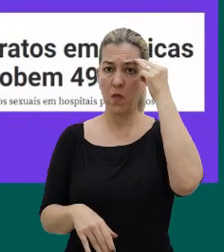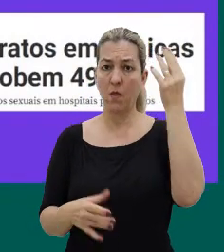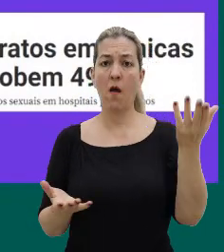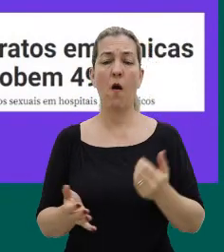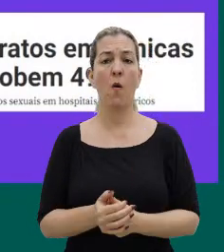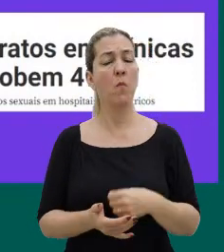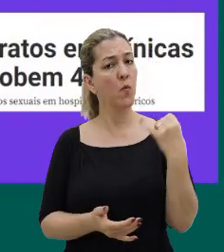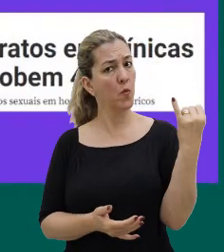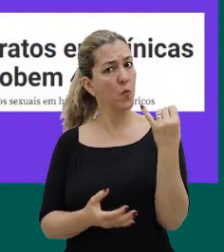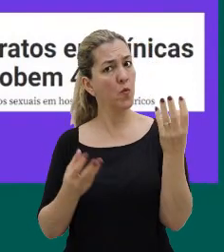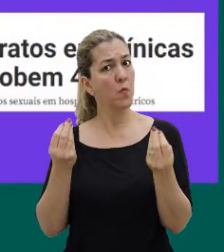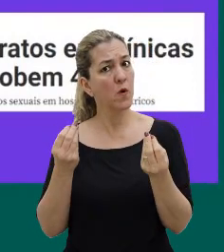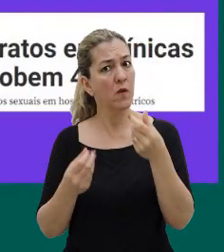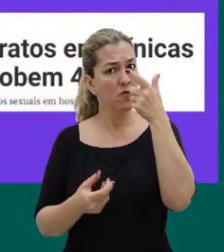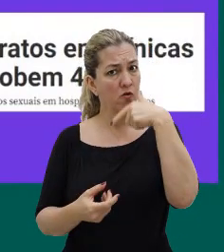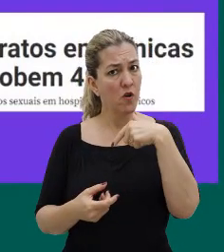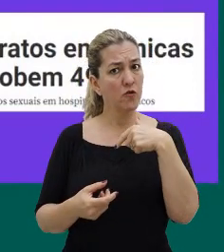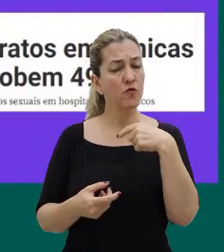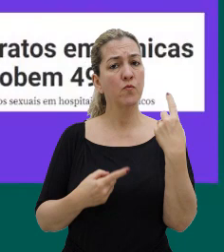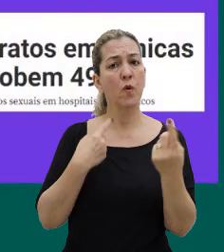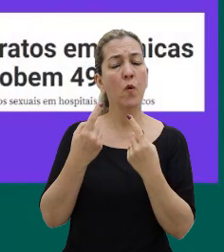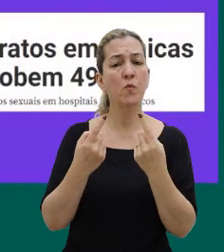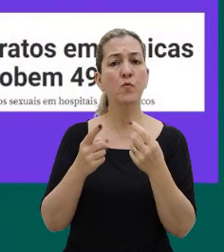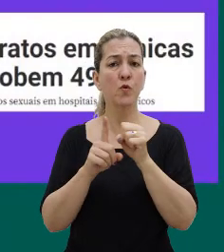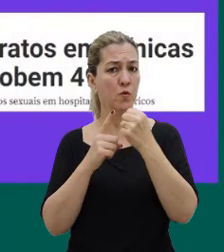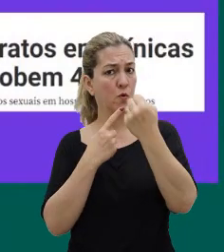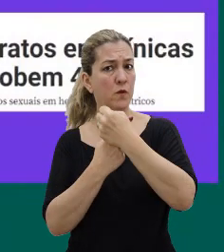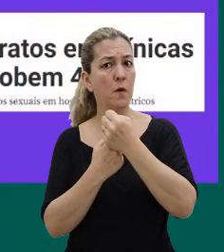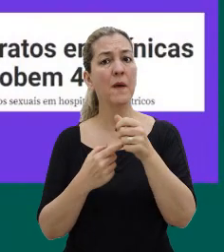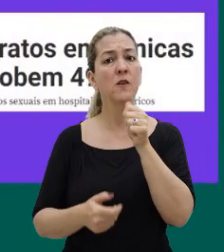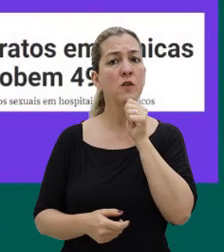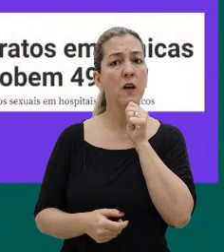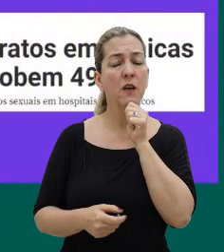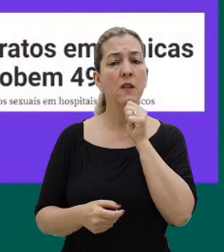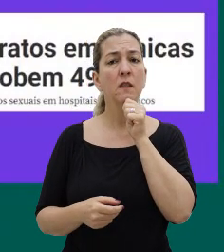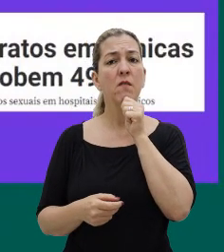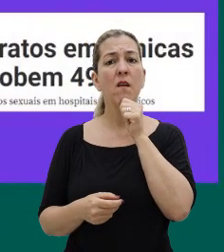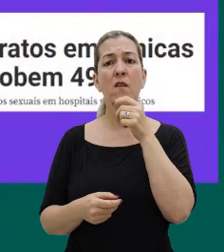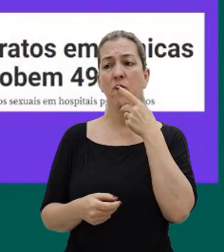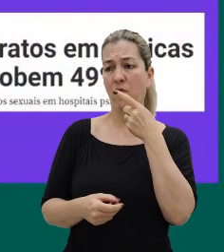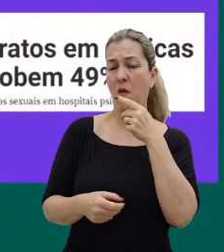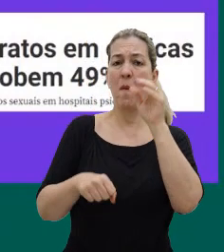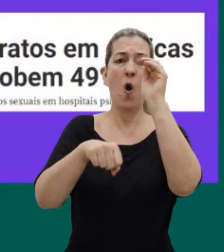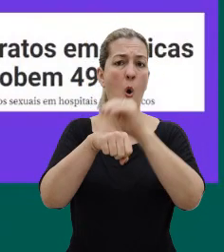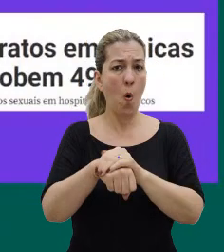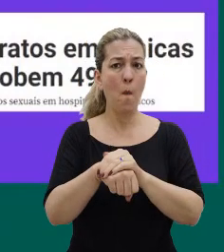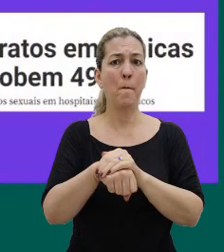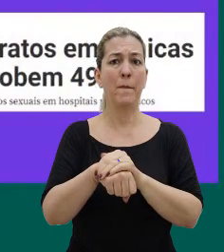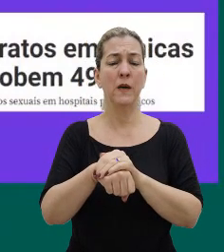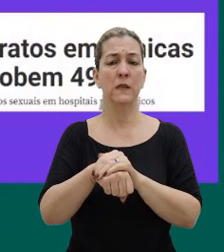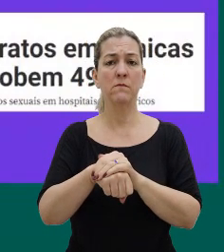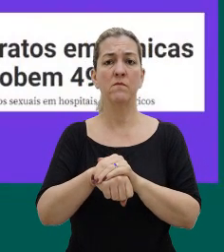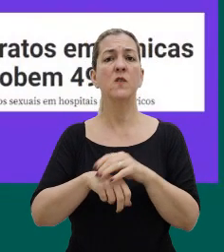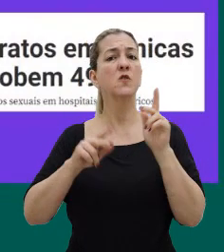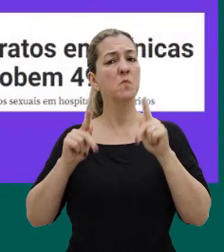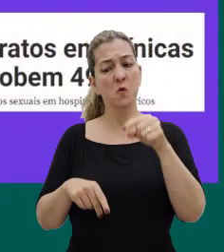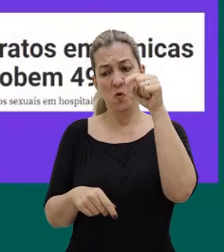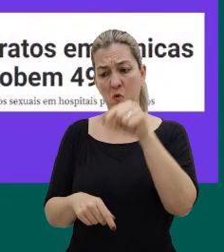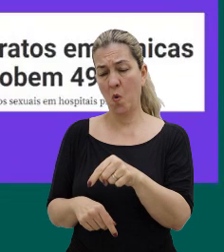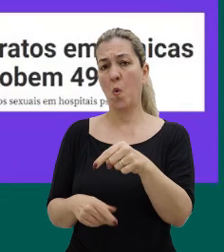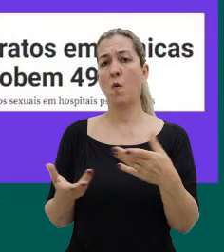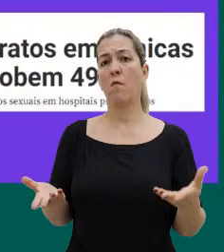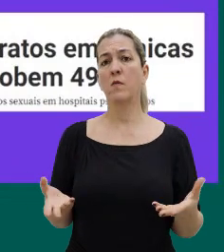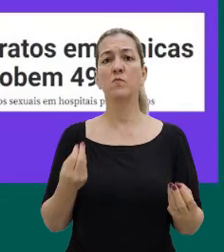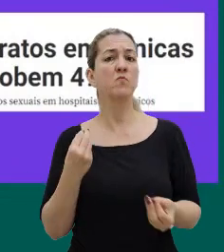isso é muito importante, né, por algum motivo, socialmente ainda se atribui uma culpa a essas pessoas